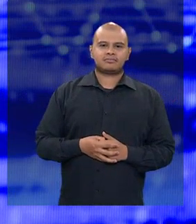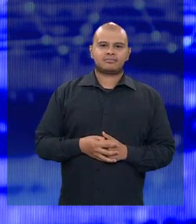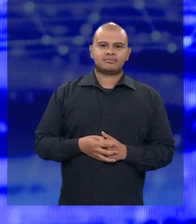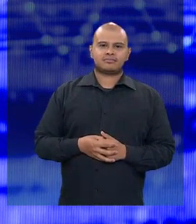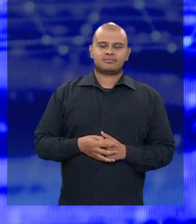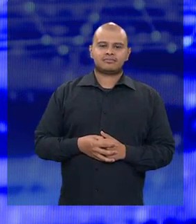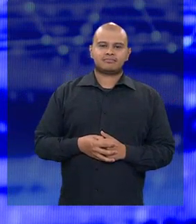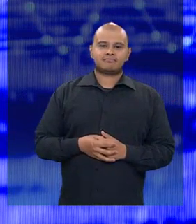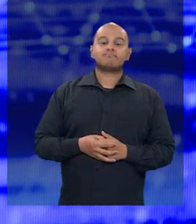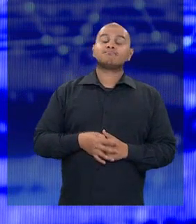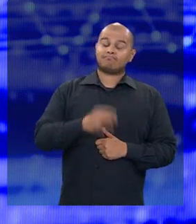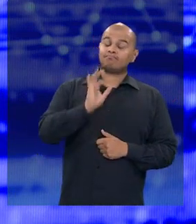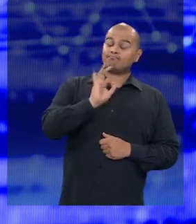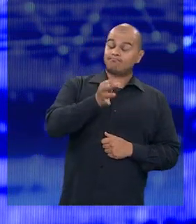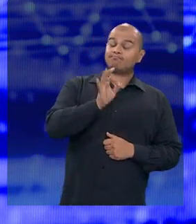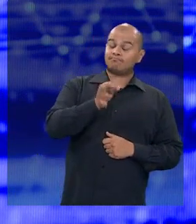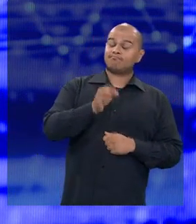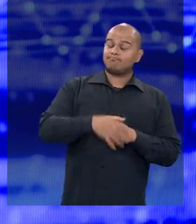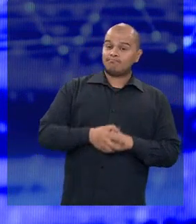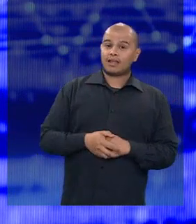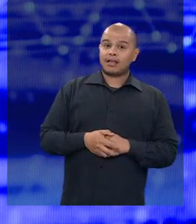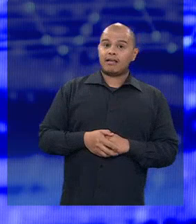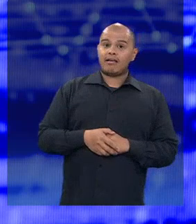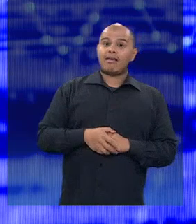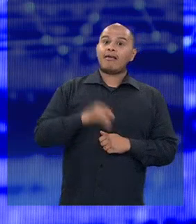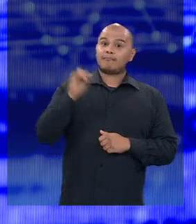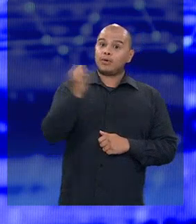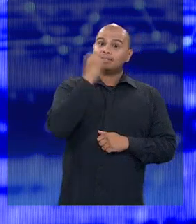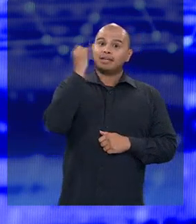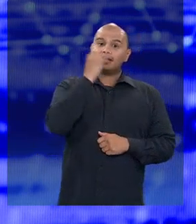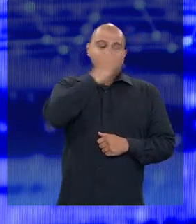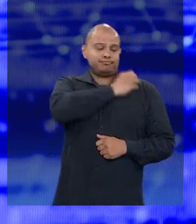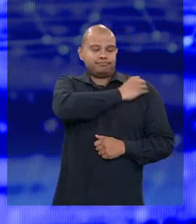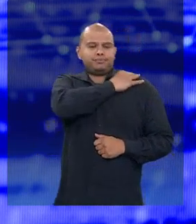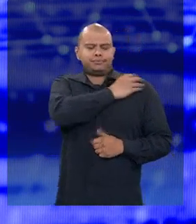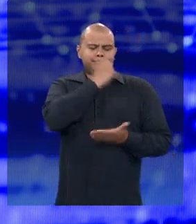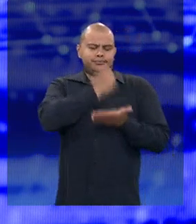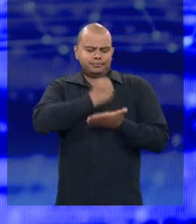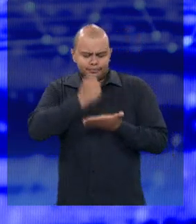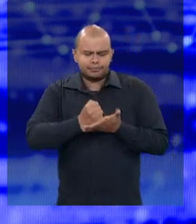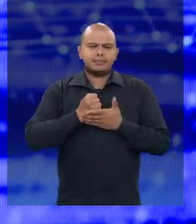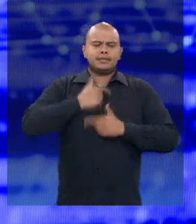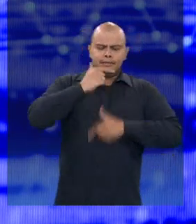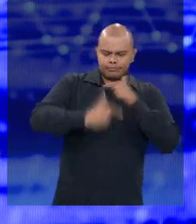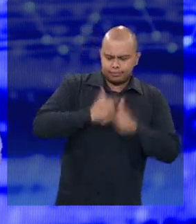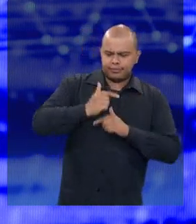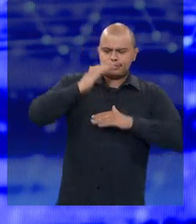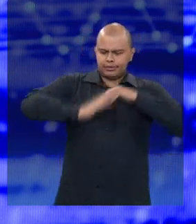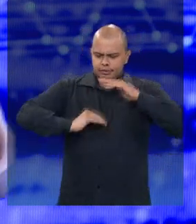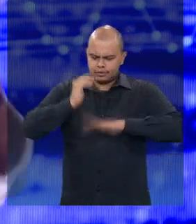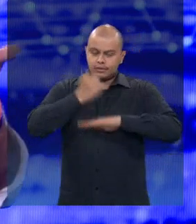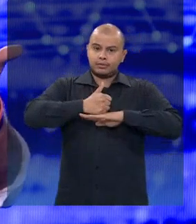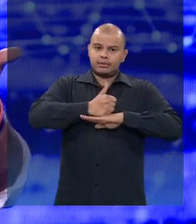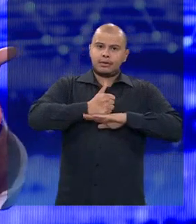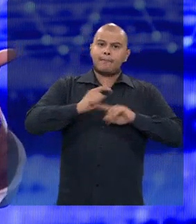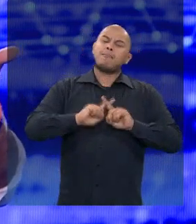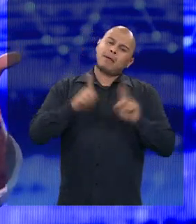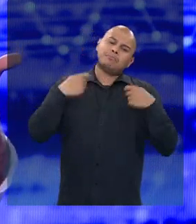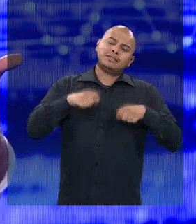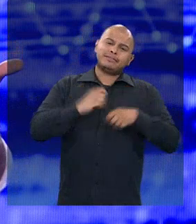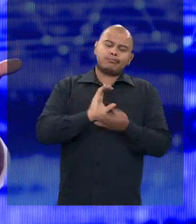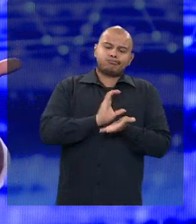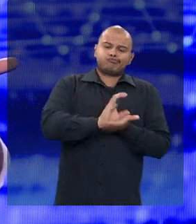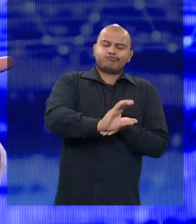Sem dúvida, Elvis, profissionalizante é importante, carteira assinada é importante, mas precisa ter investimento do governo.